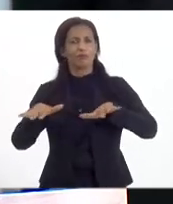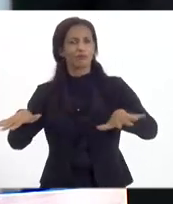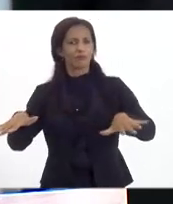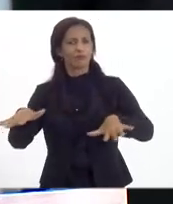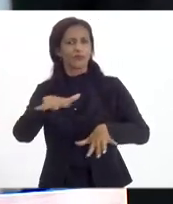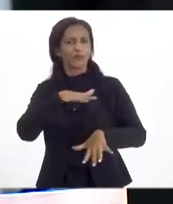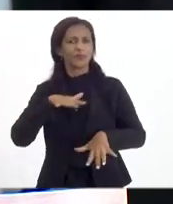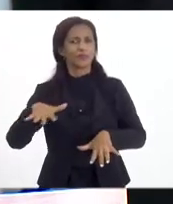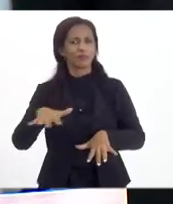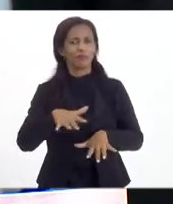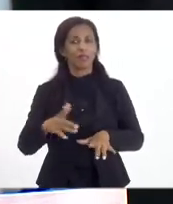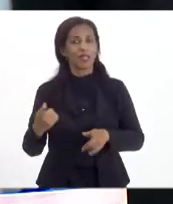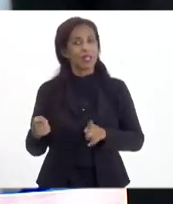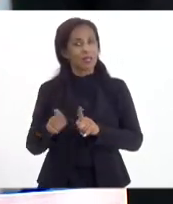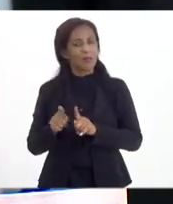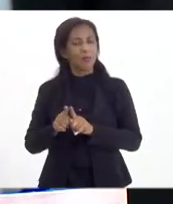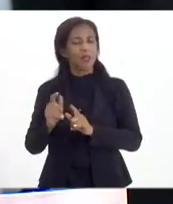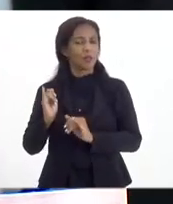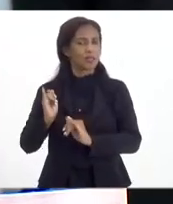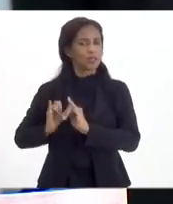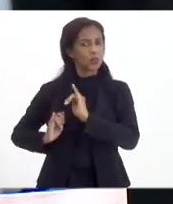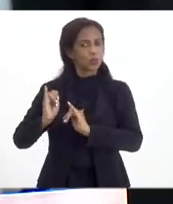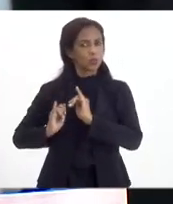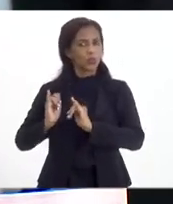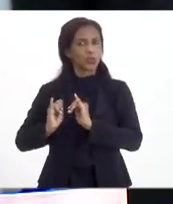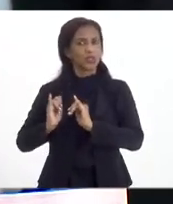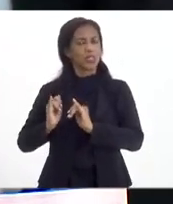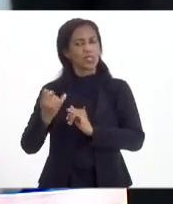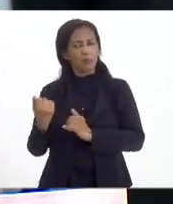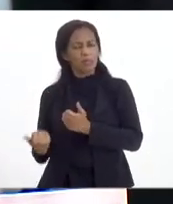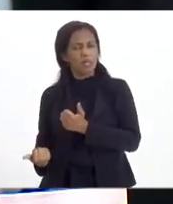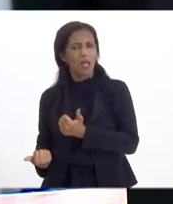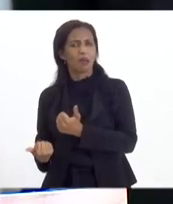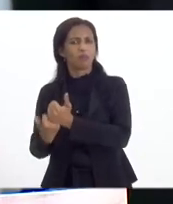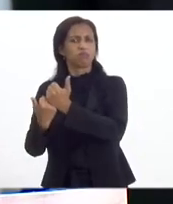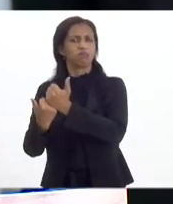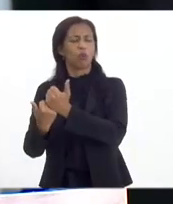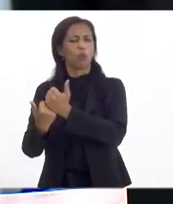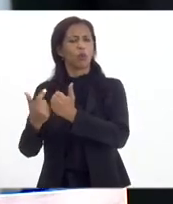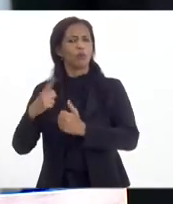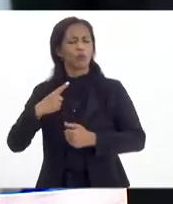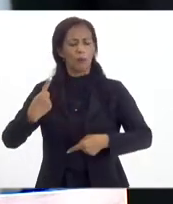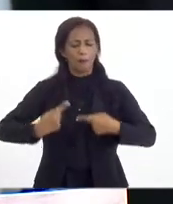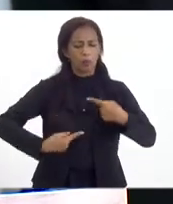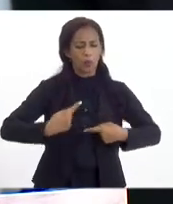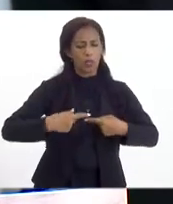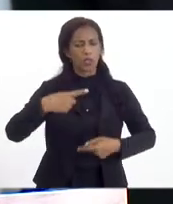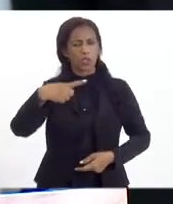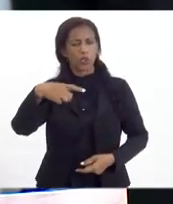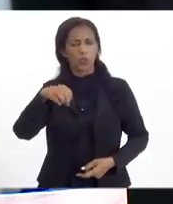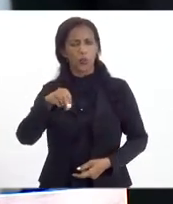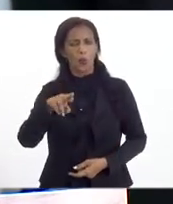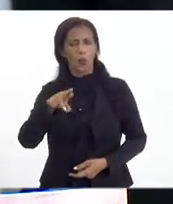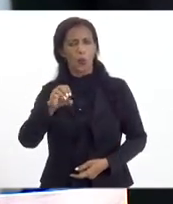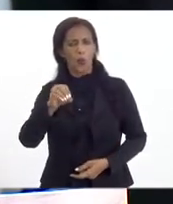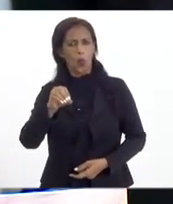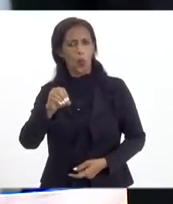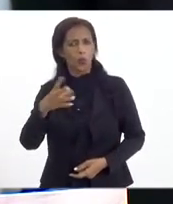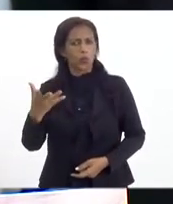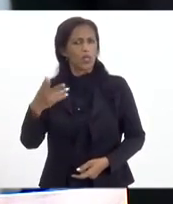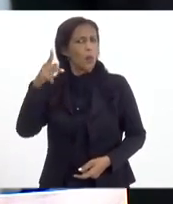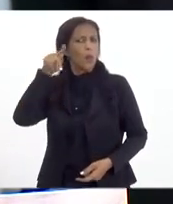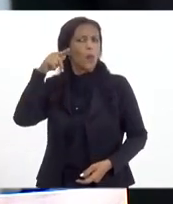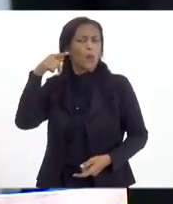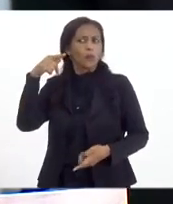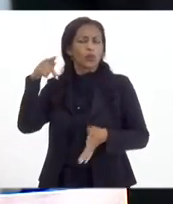Então, também, nossa industrialização, apoiar o nosso terminal de contêiner, tem uma política de portos no estado do Rio de Janeiro que não priorize só